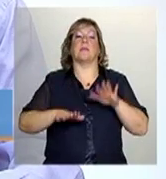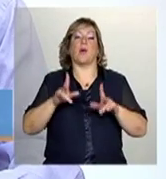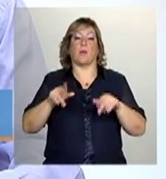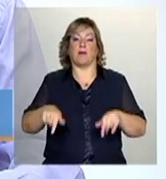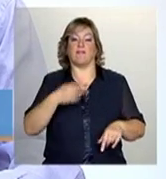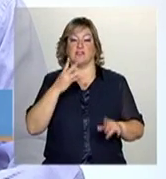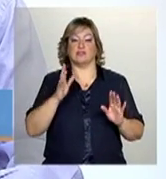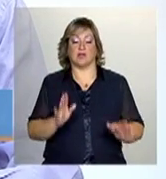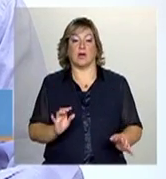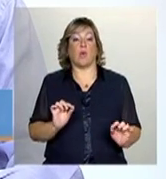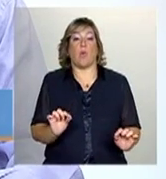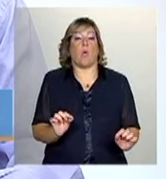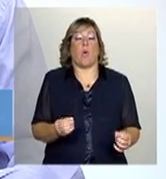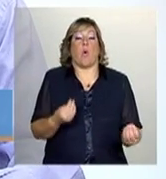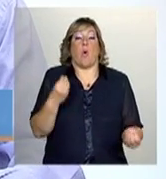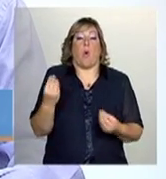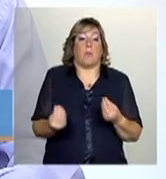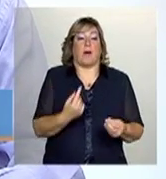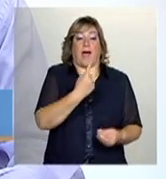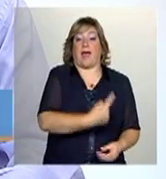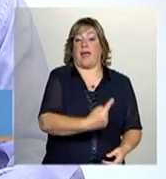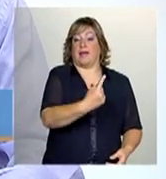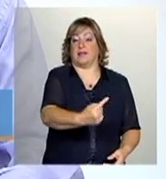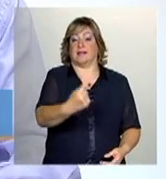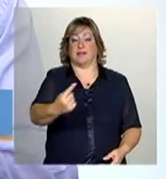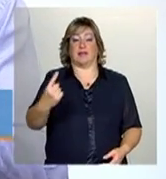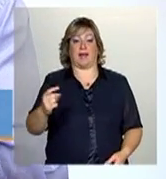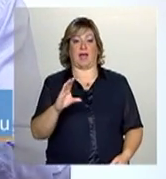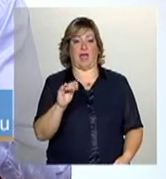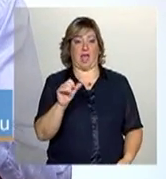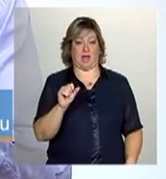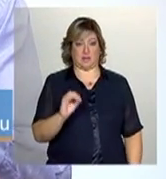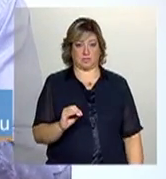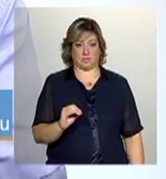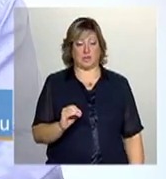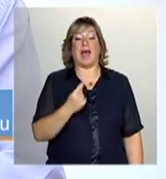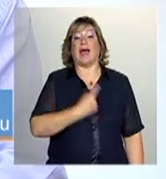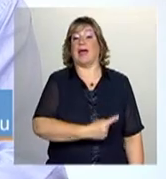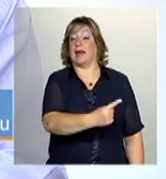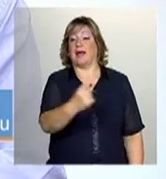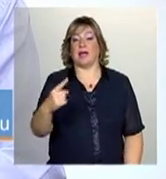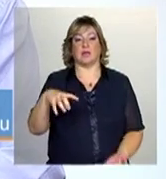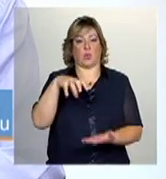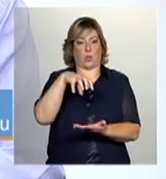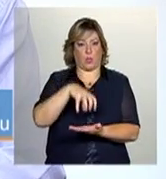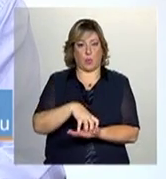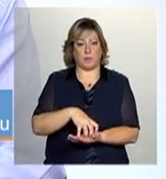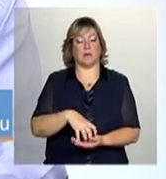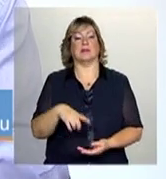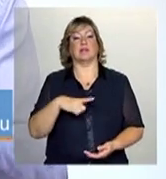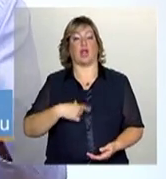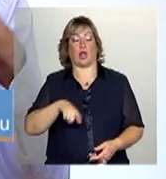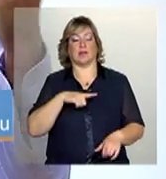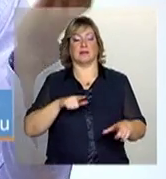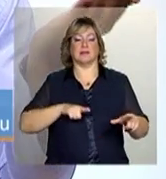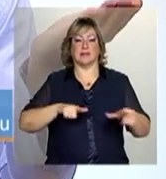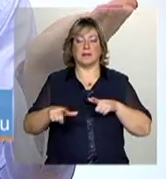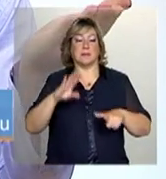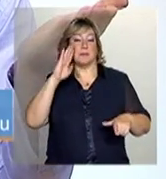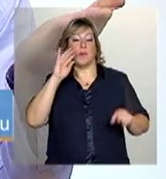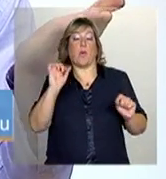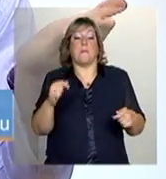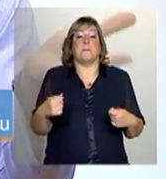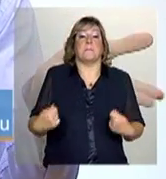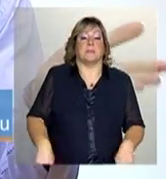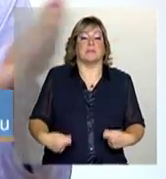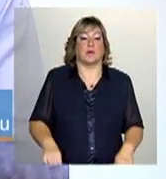realidade de cada caso. Cada grupo, a gente tem trabalhado assim muito com a partir da demanda,